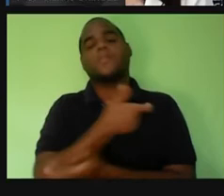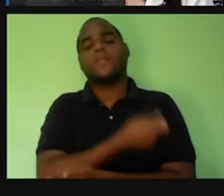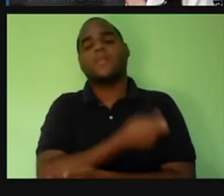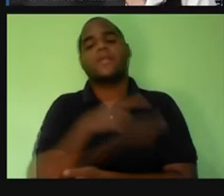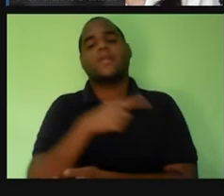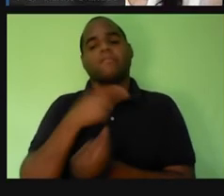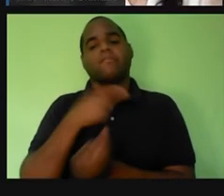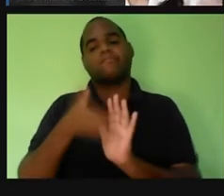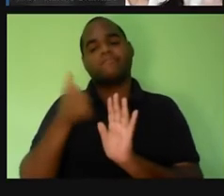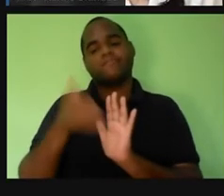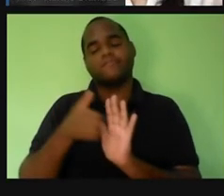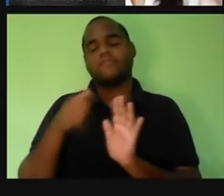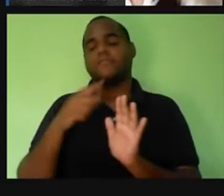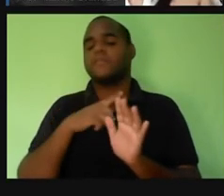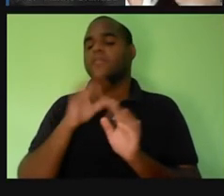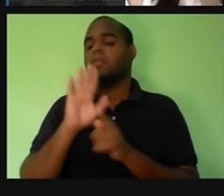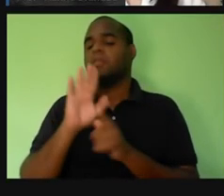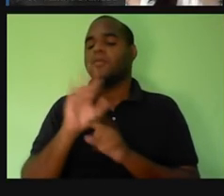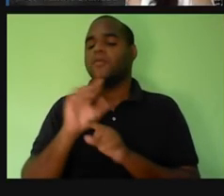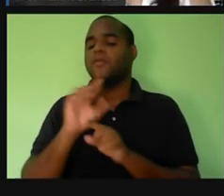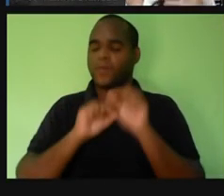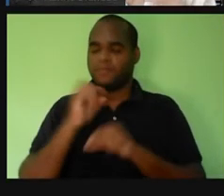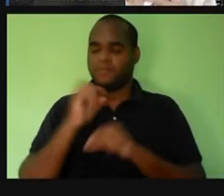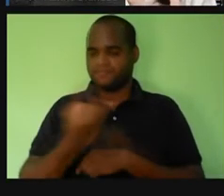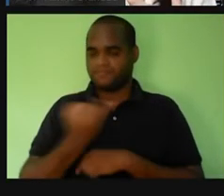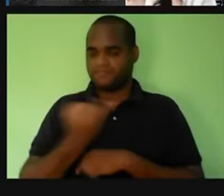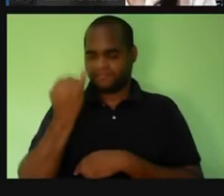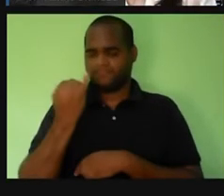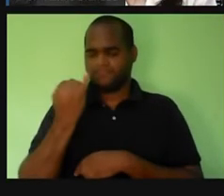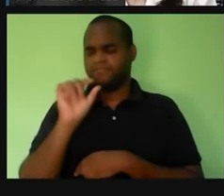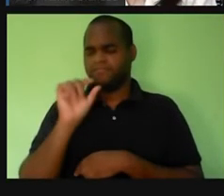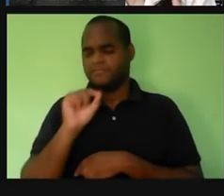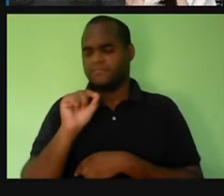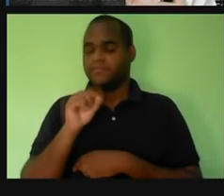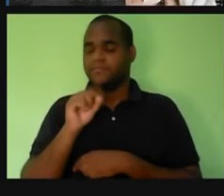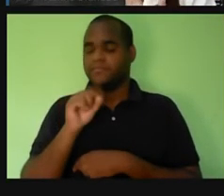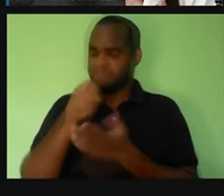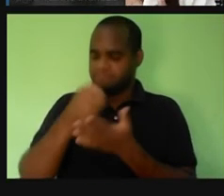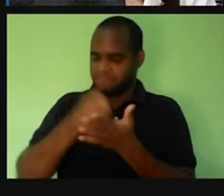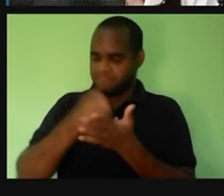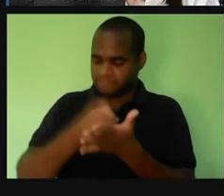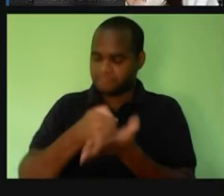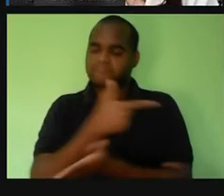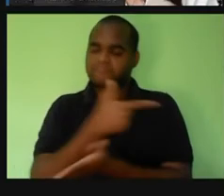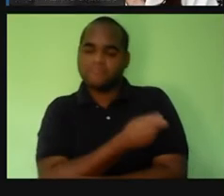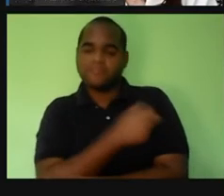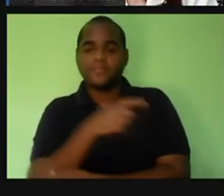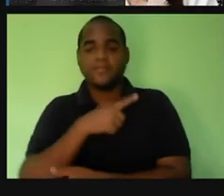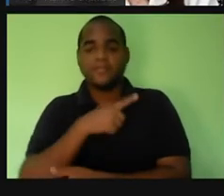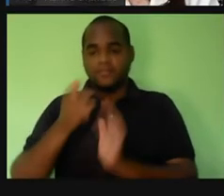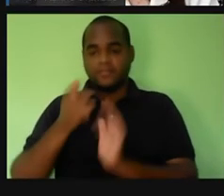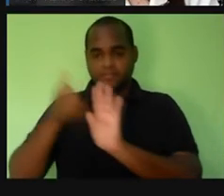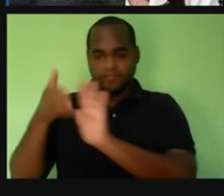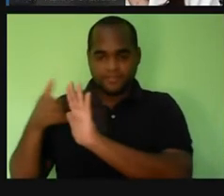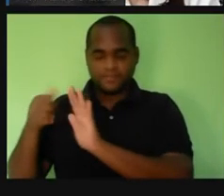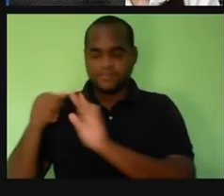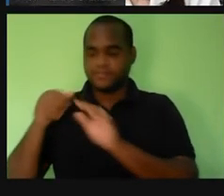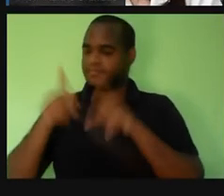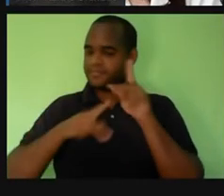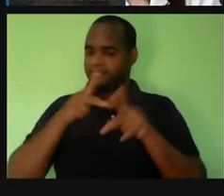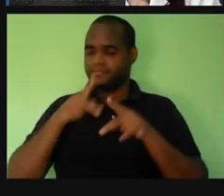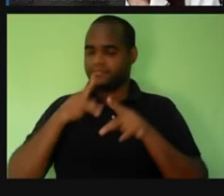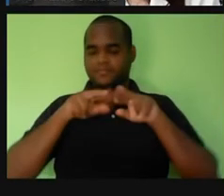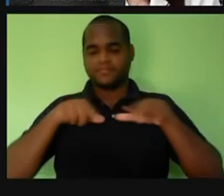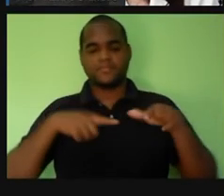Mas, o que acontece? Mesmo com a obrigatoriedade da vacina sendo retirada, a população percebeu o